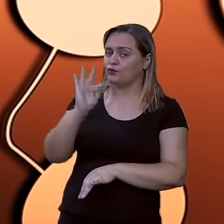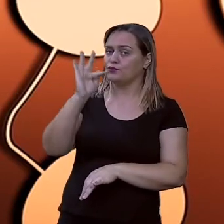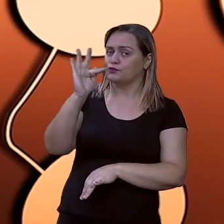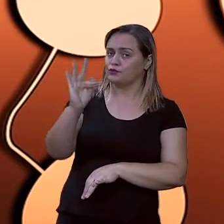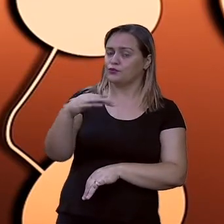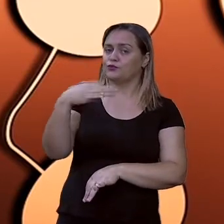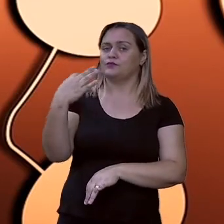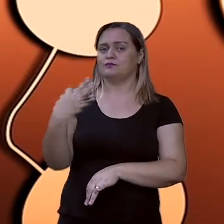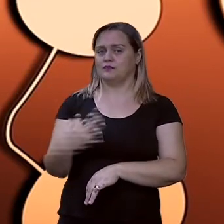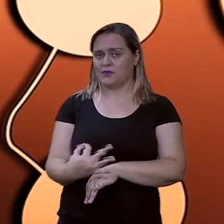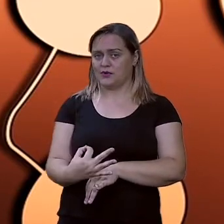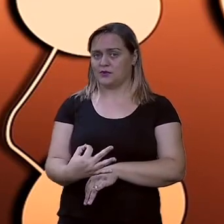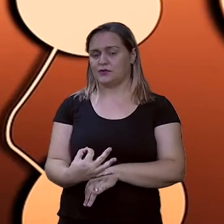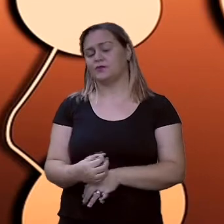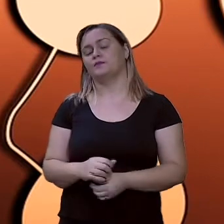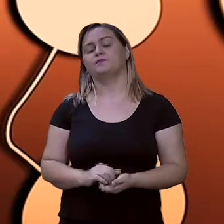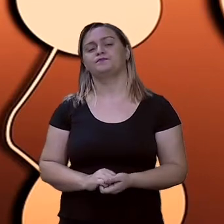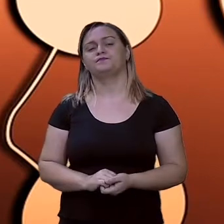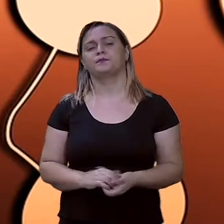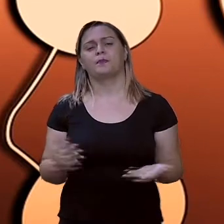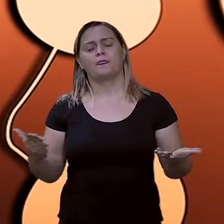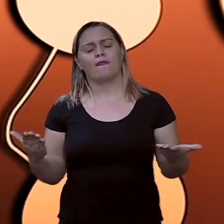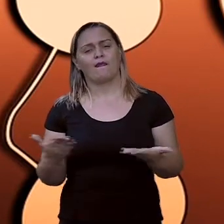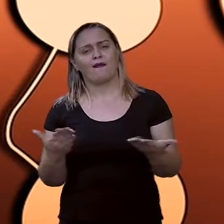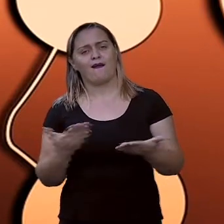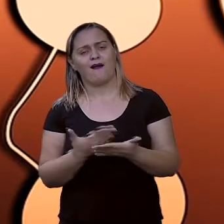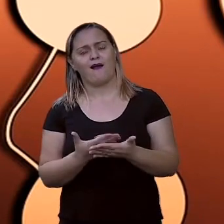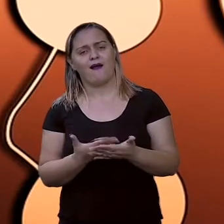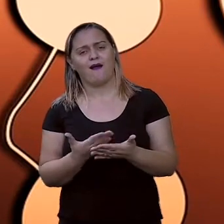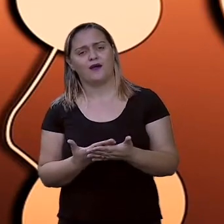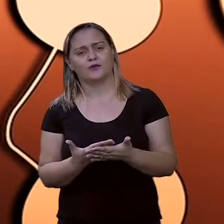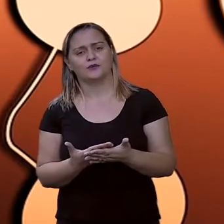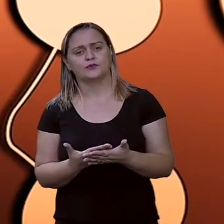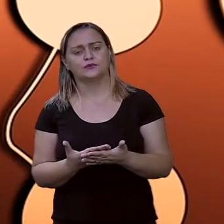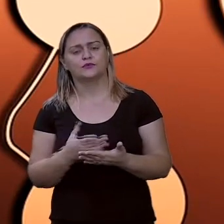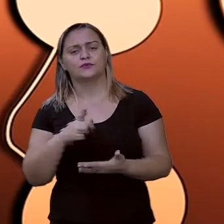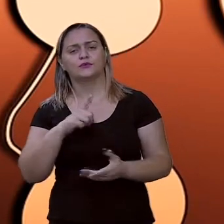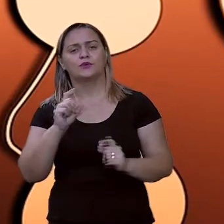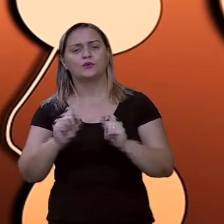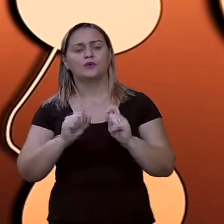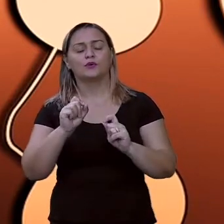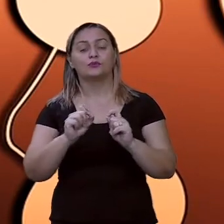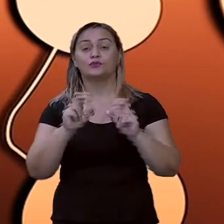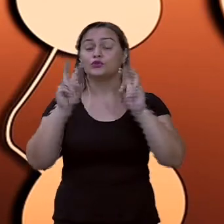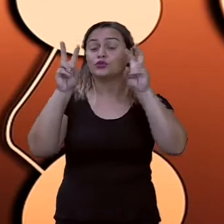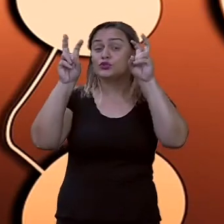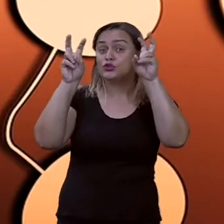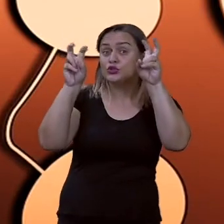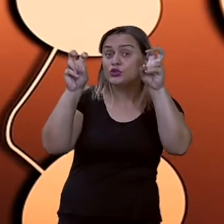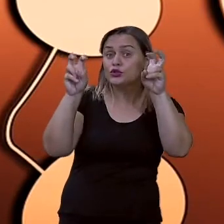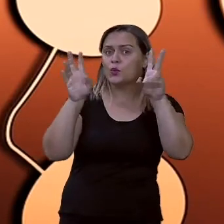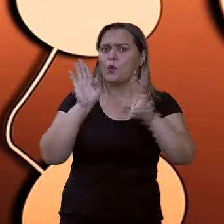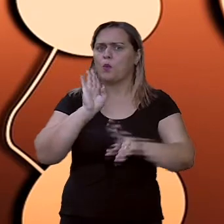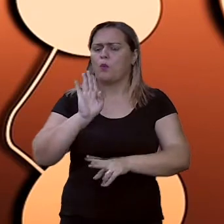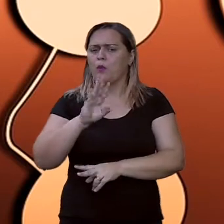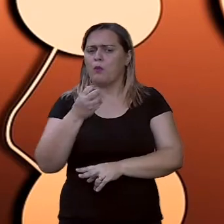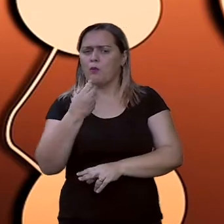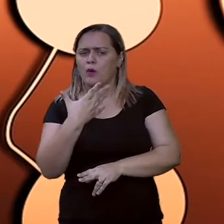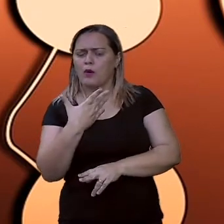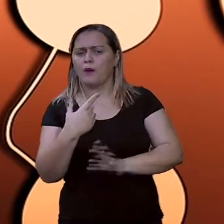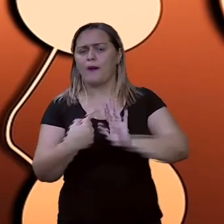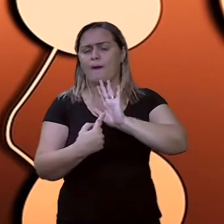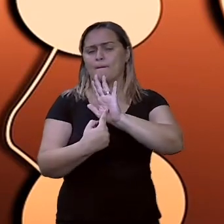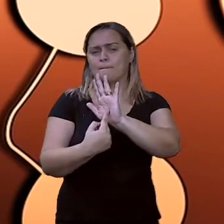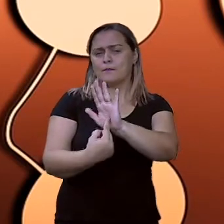Certo? Resumindo até aqui a nossa aula, nós temos um título que chama a atenção do leitor, você apresenta o tema na